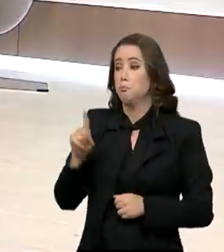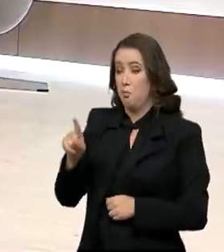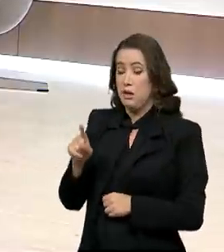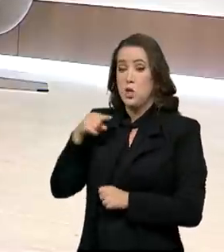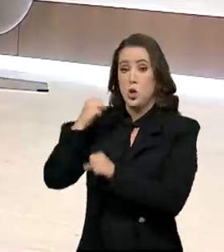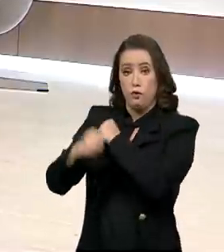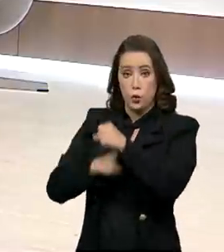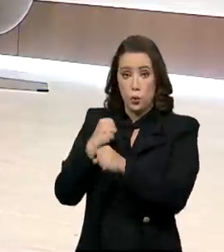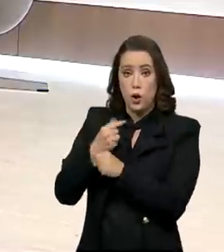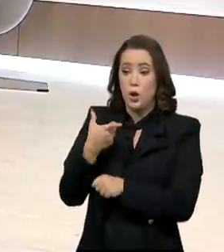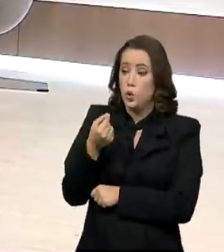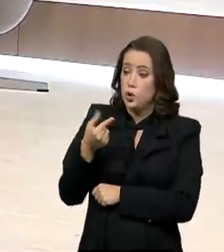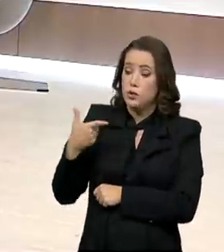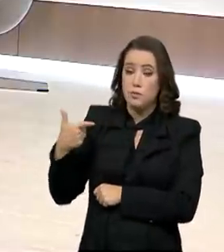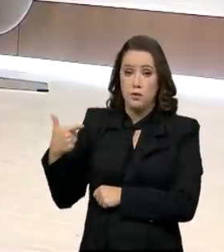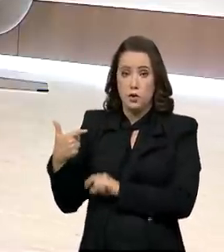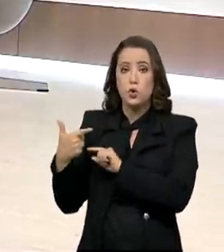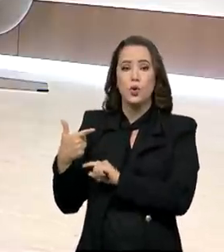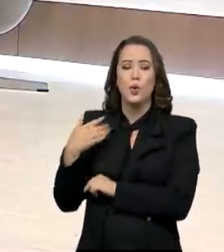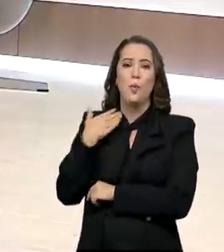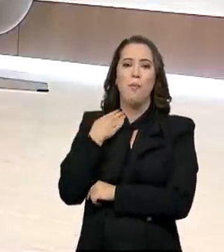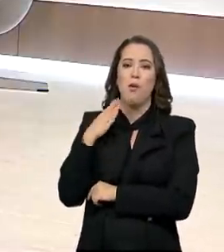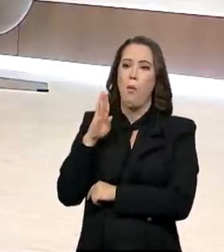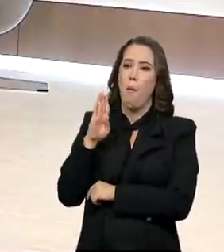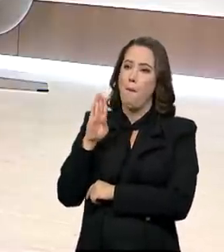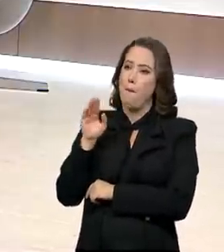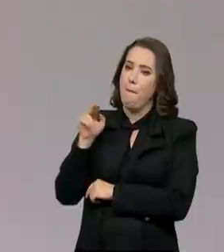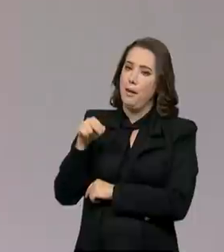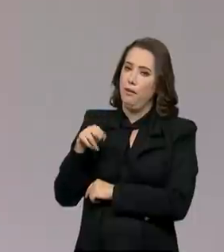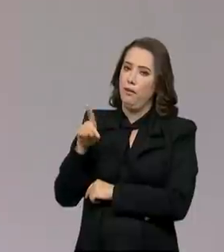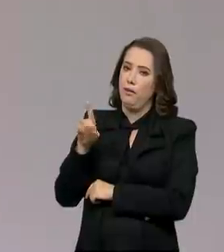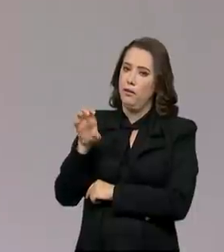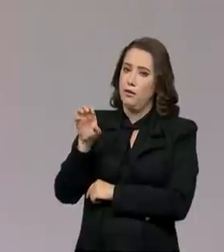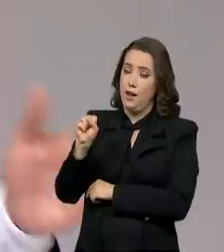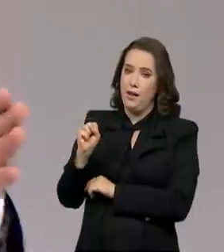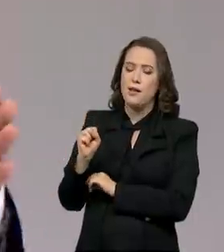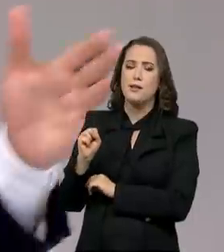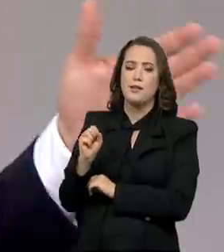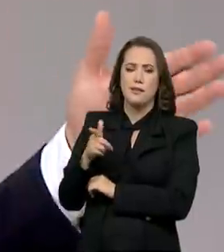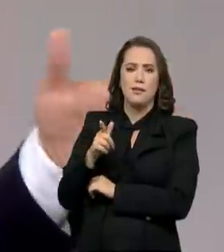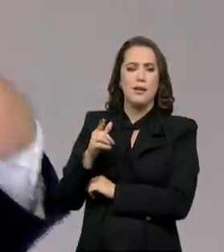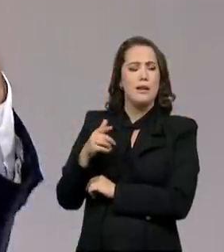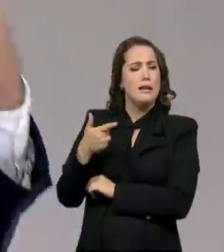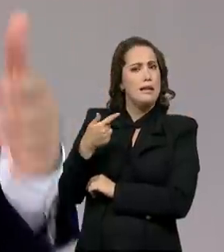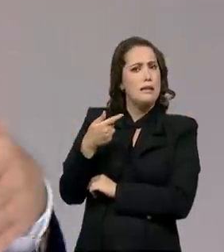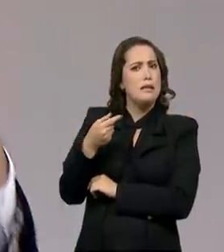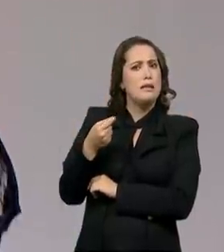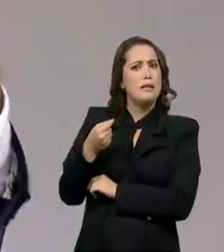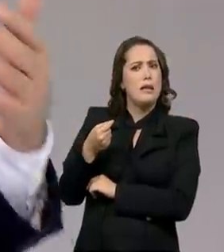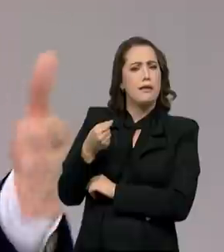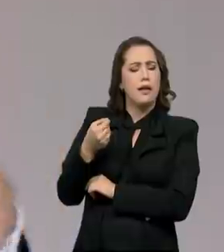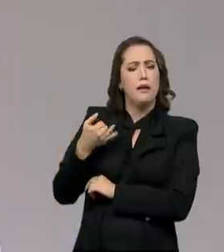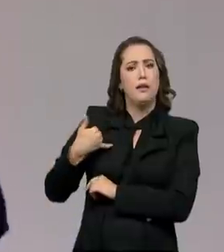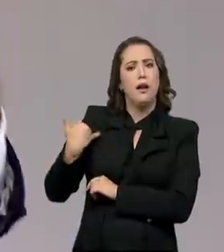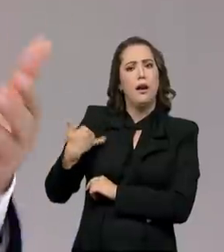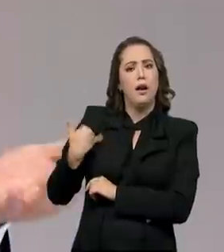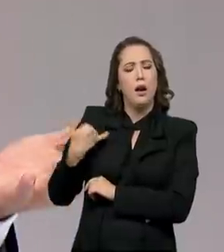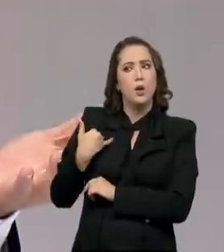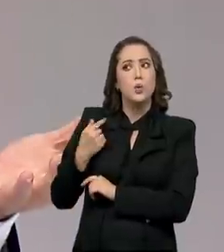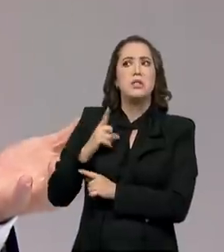BNDES completa 70 anos, ele foi criado em 1952. Obviamente que em 70 anos houve muitas